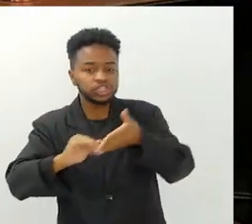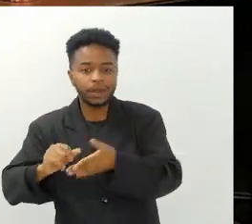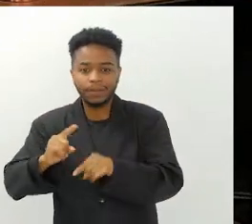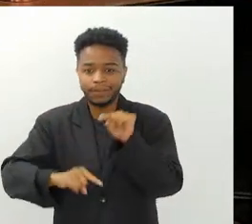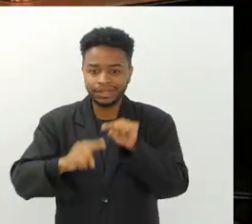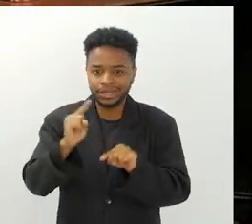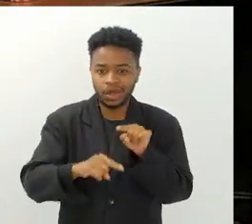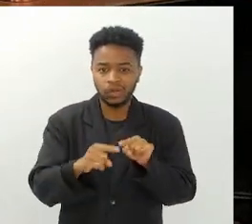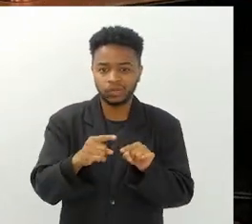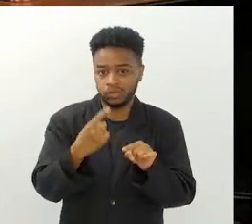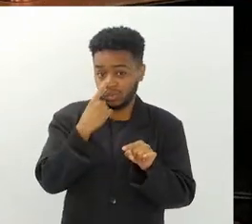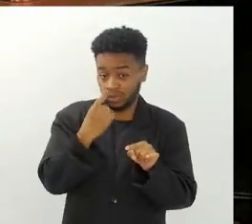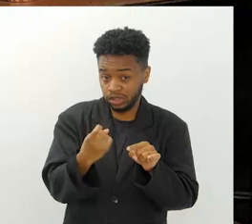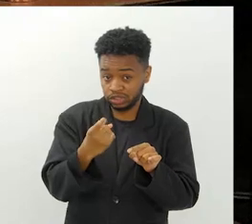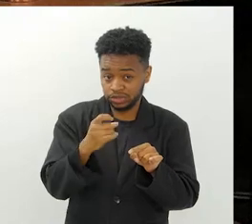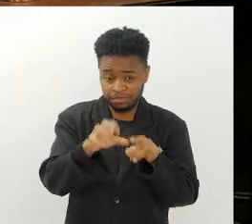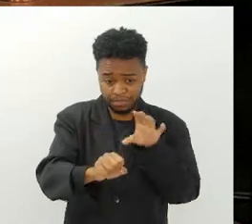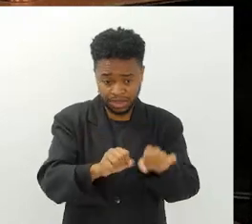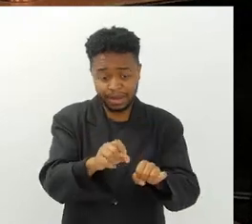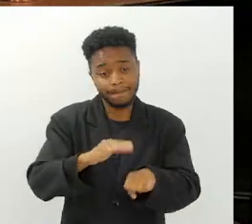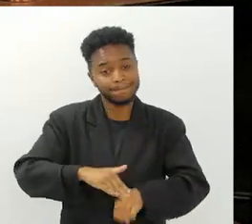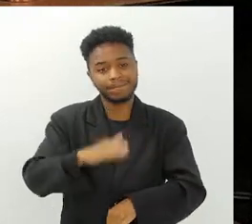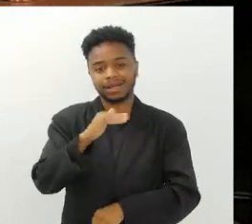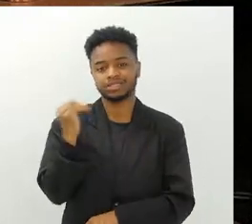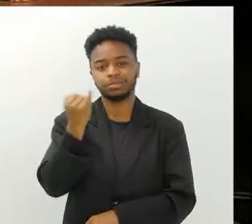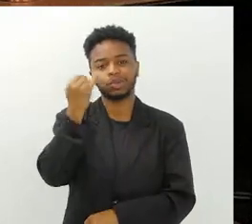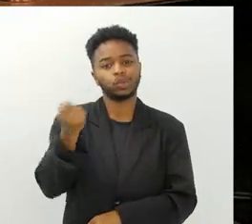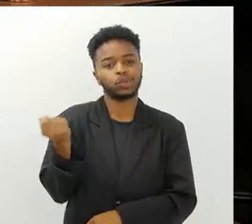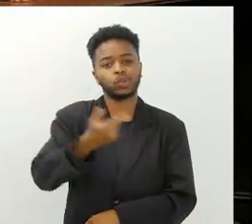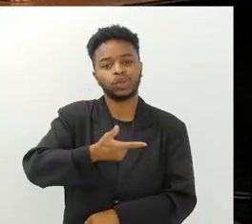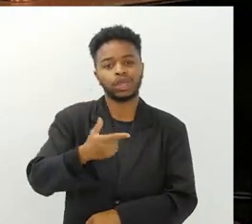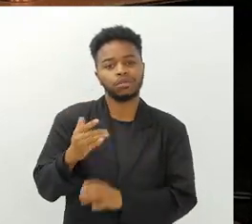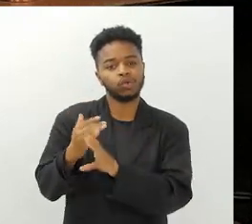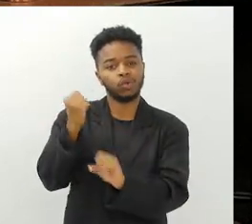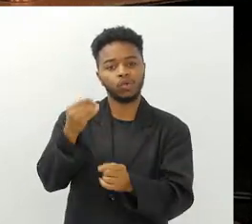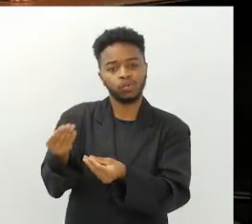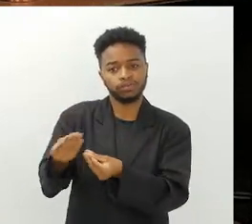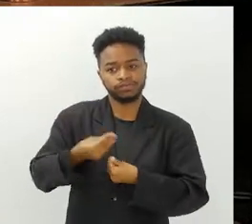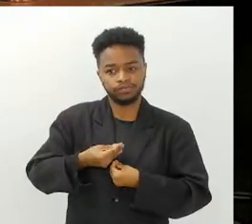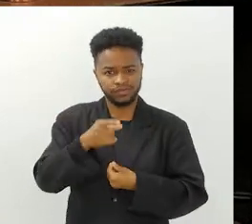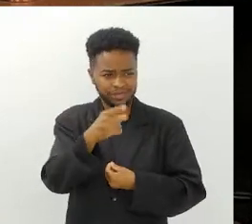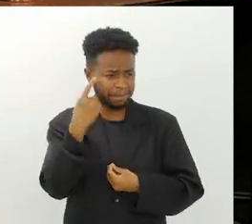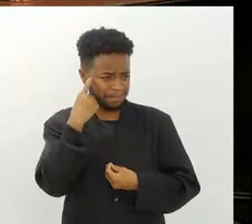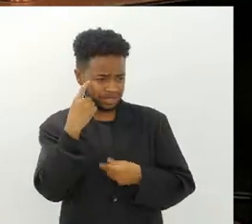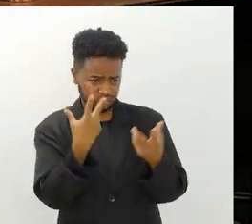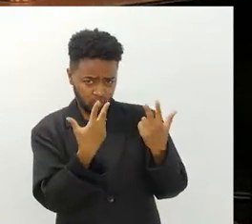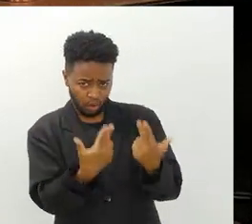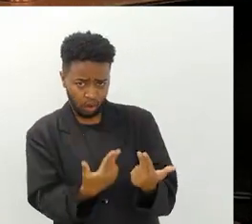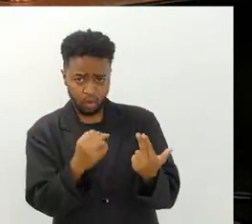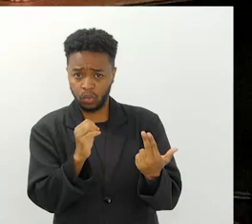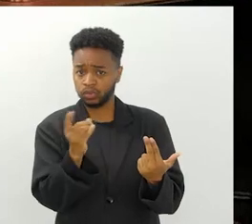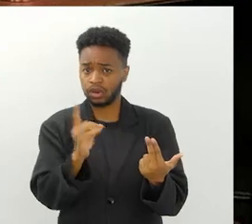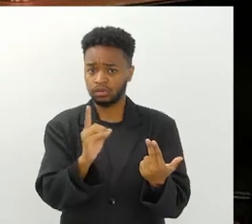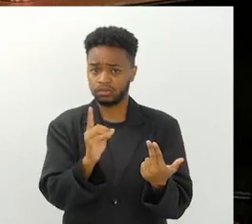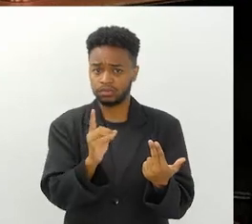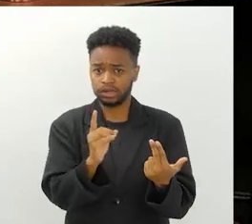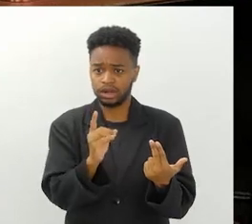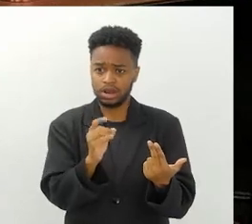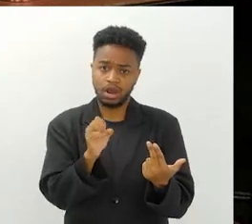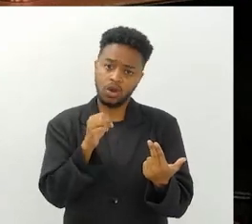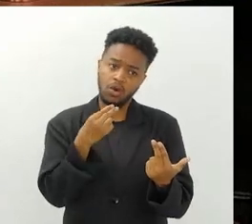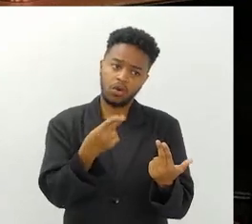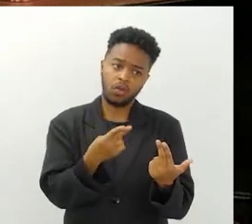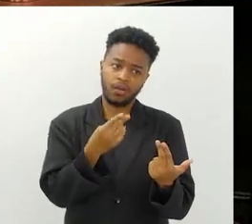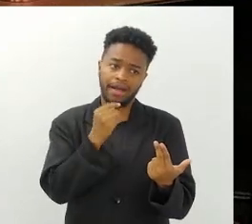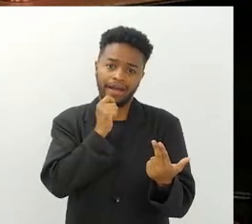tirar esse material do lixo é muito mais importante, né? do que simplesmente ter lucro. Você também pensa assim? Eu acho que